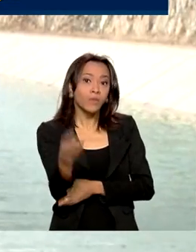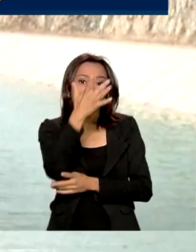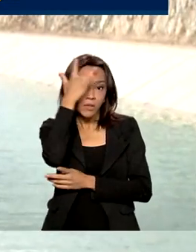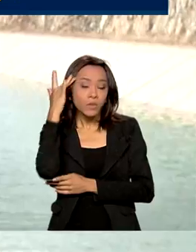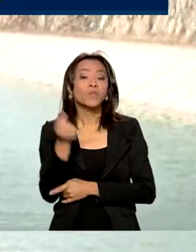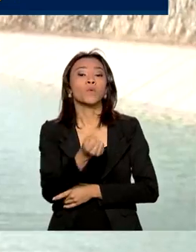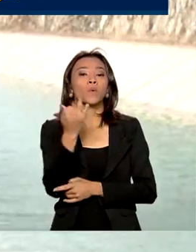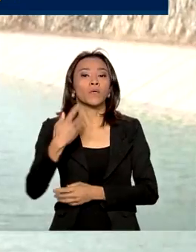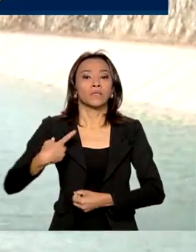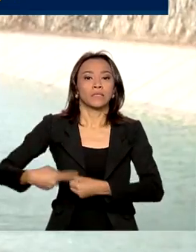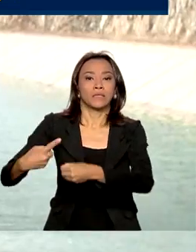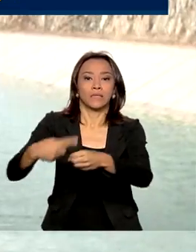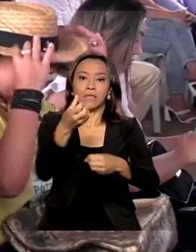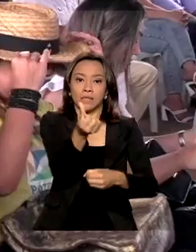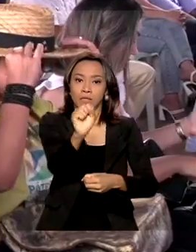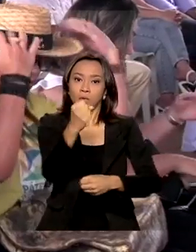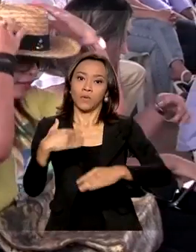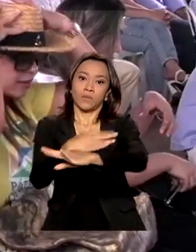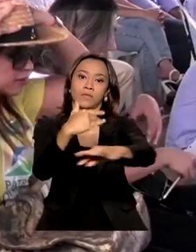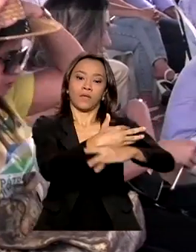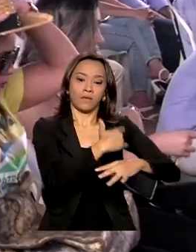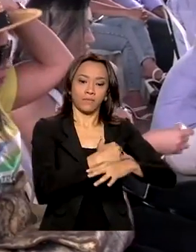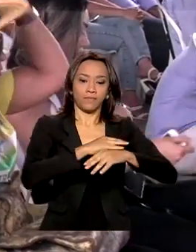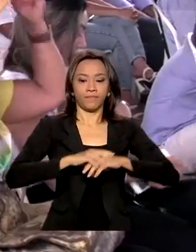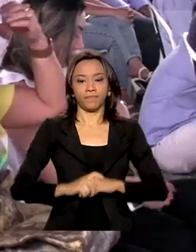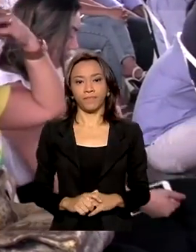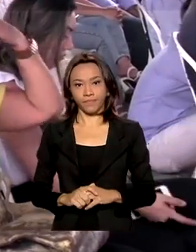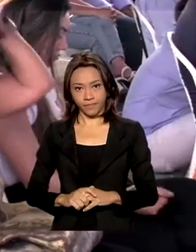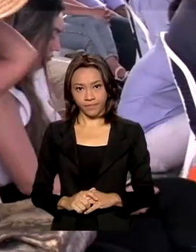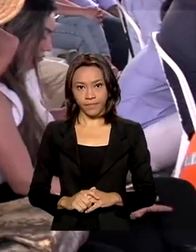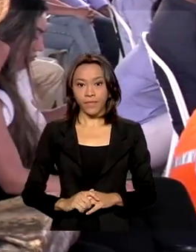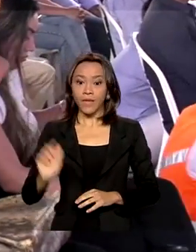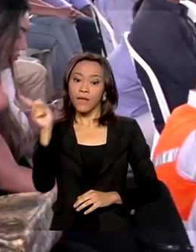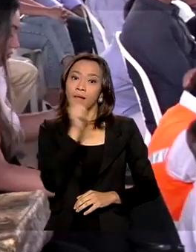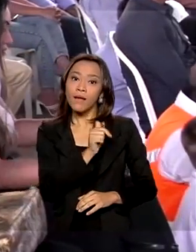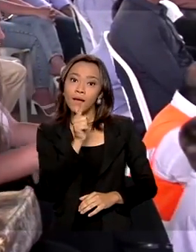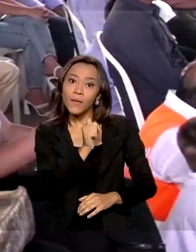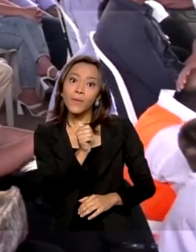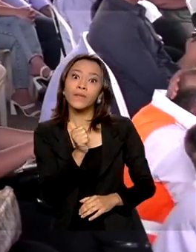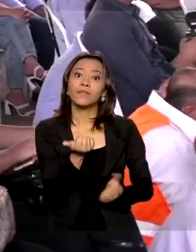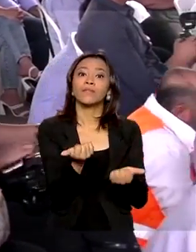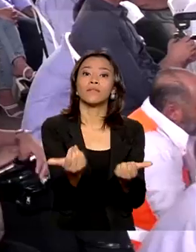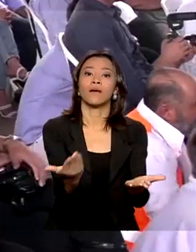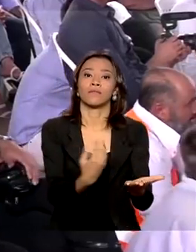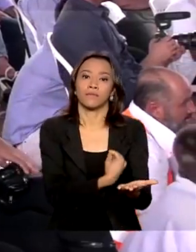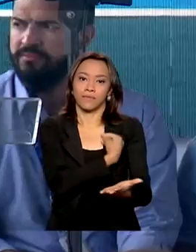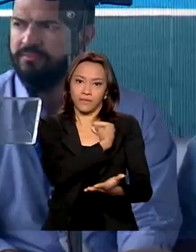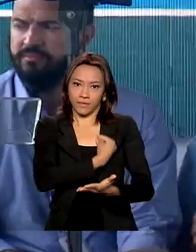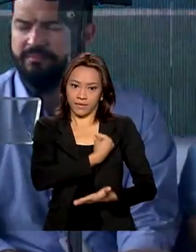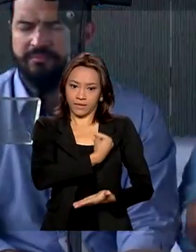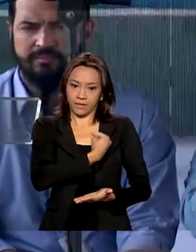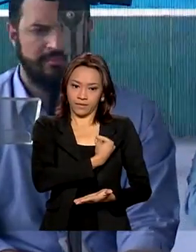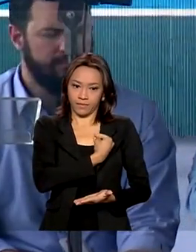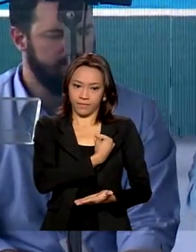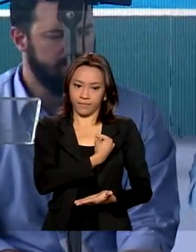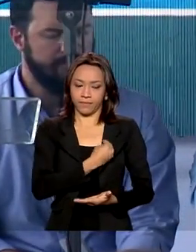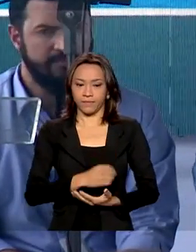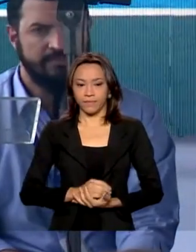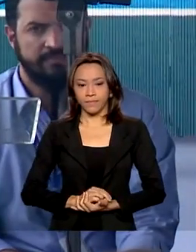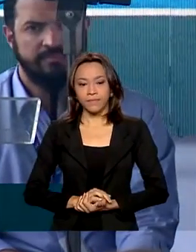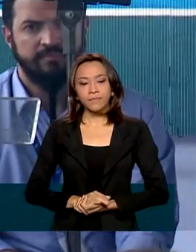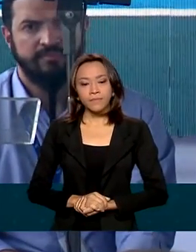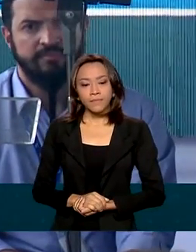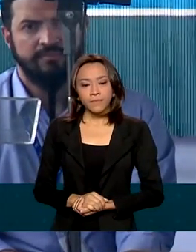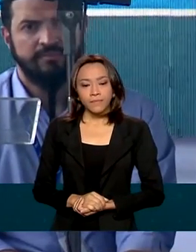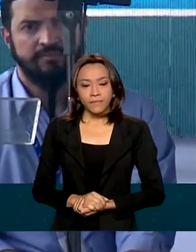Estado que sofrem com a escassez de água. Água é vida, é água que permite o tratamento do esgoto,